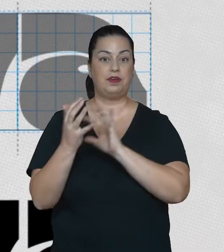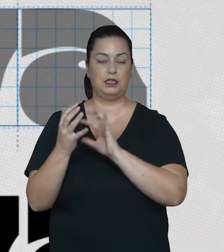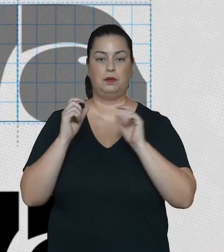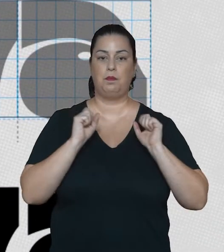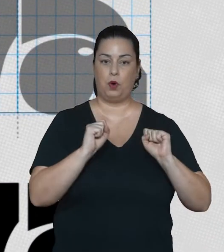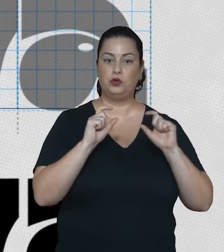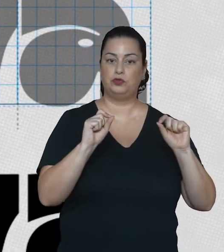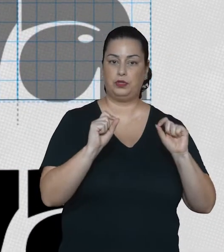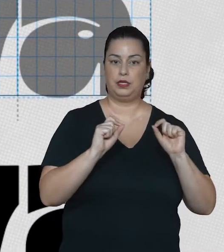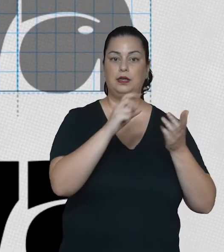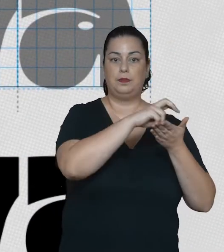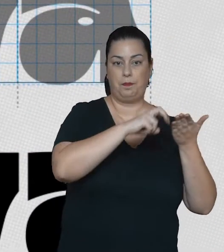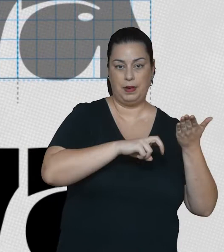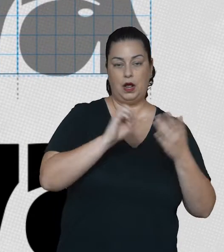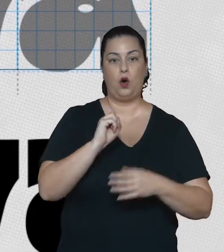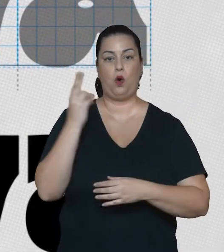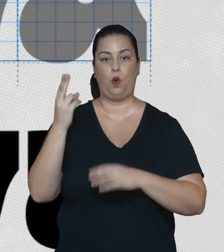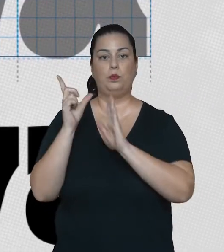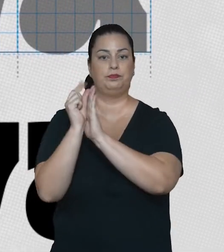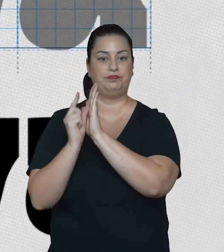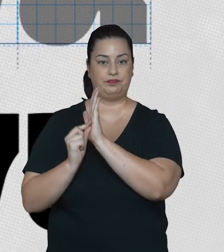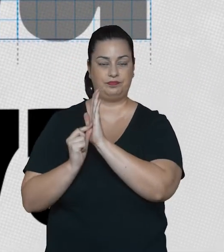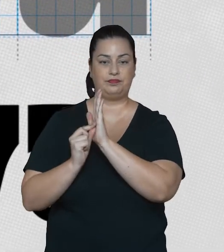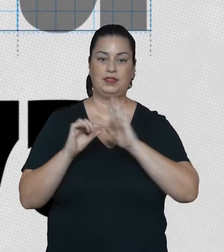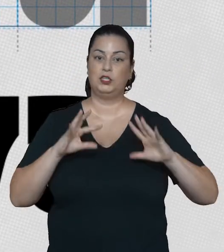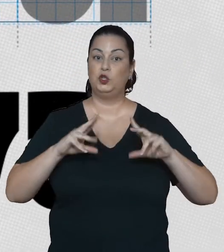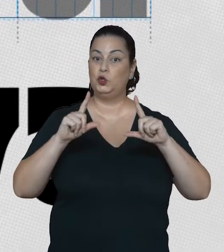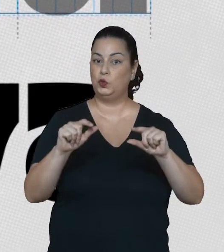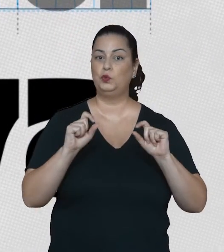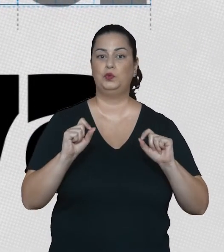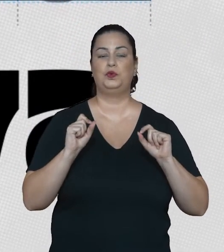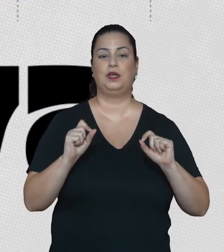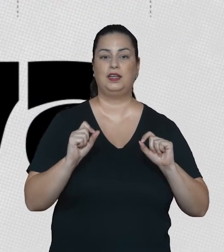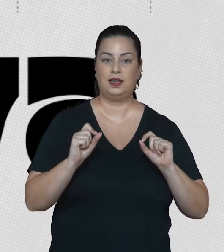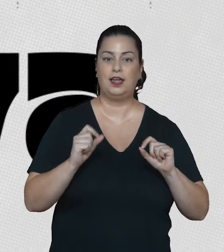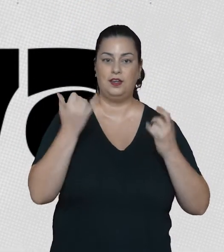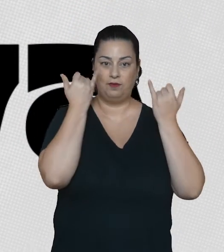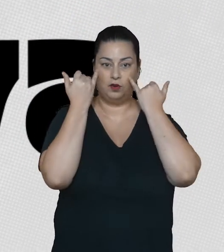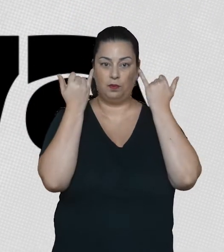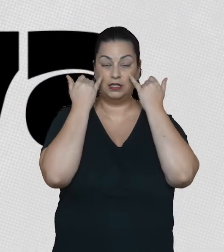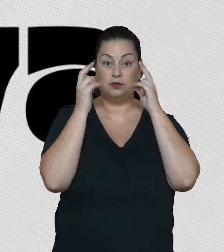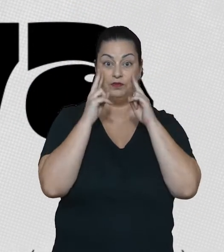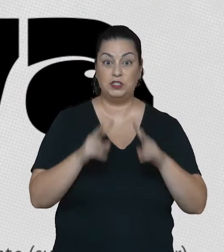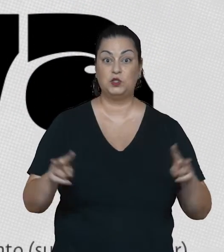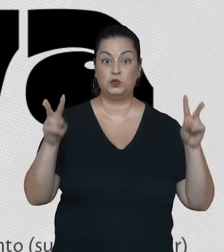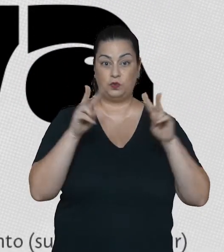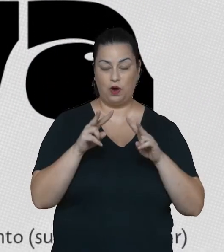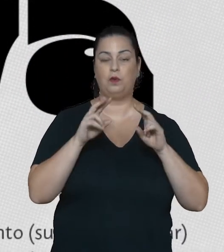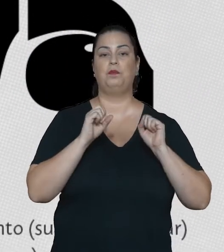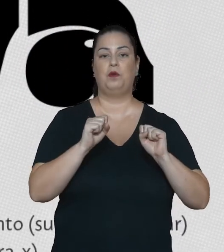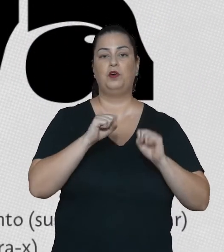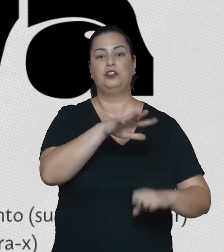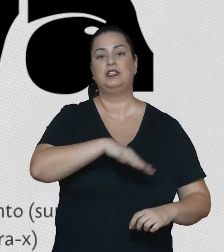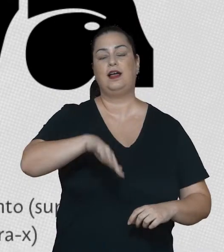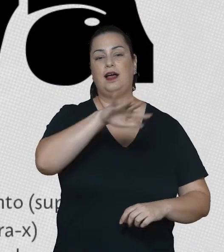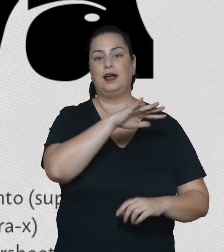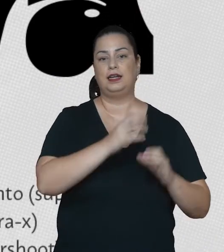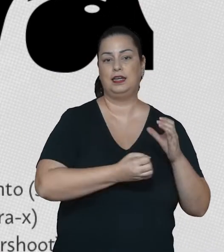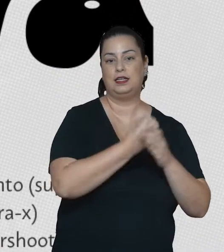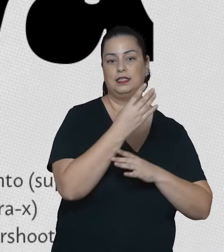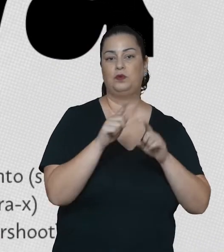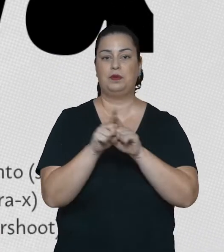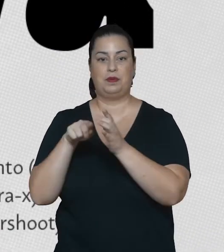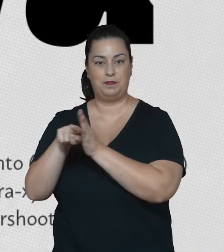tanto em interfaces que podem ser impressas ou digitais. Tudo o que envolve a apresentação de uma mensagem visual pode ser área de